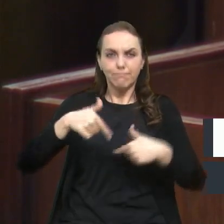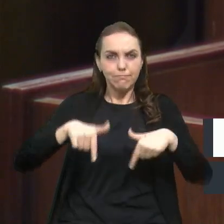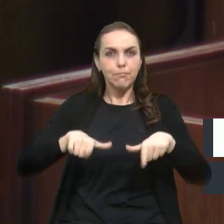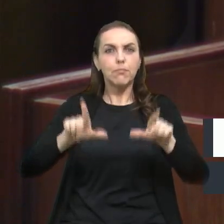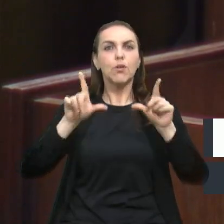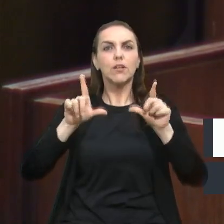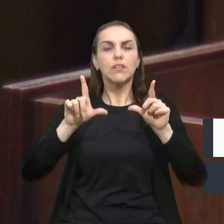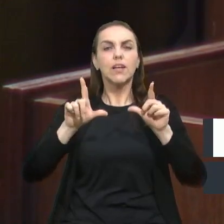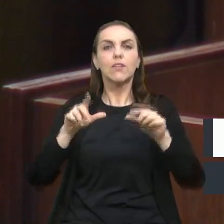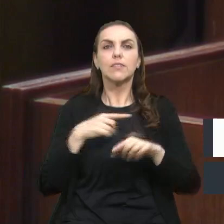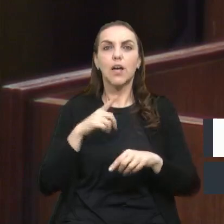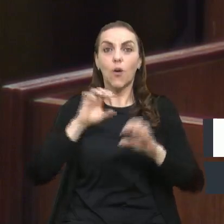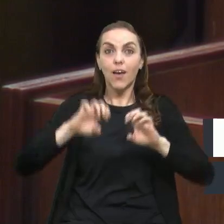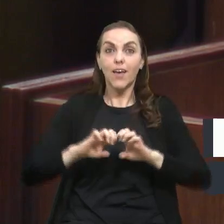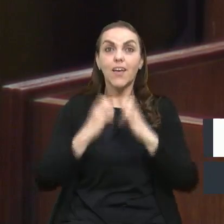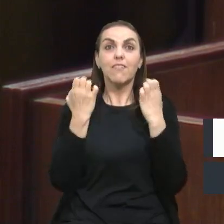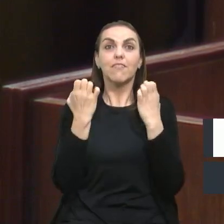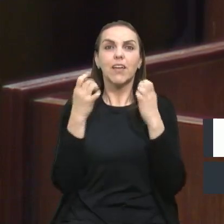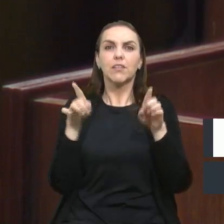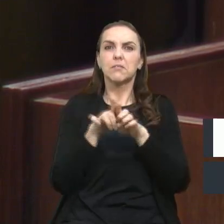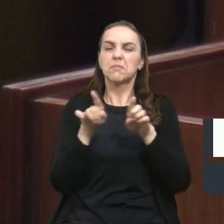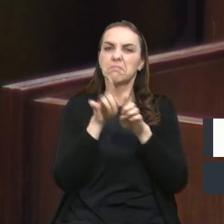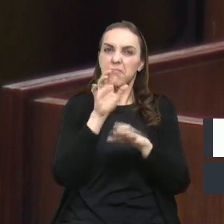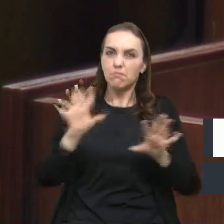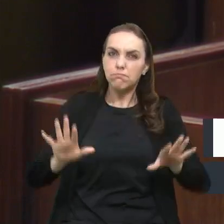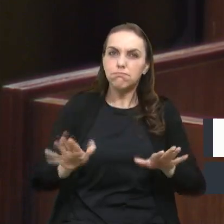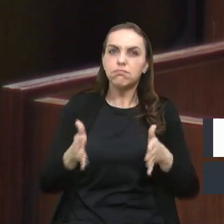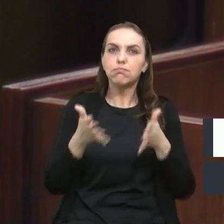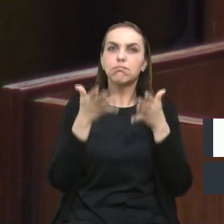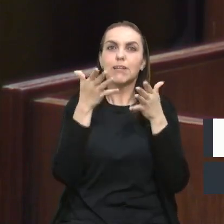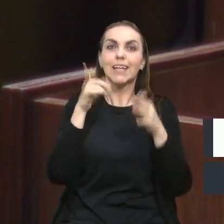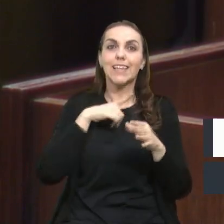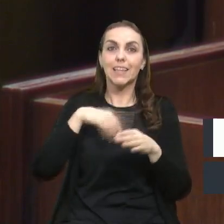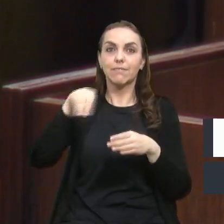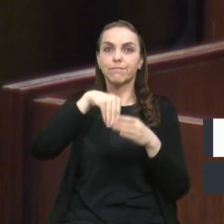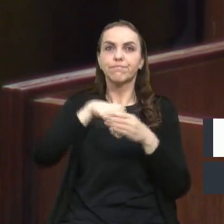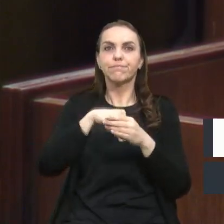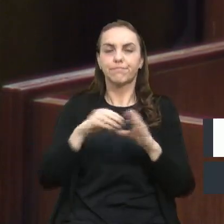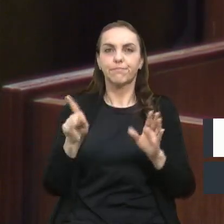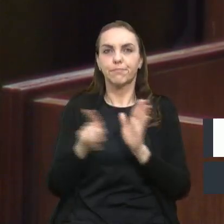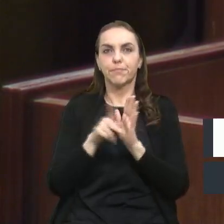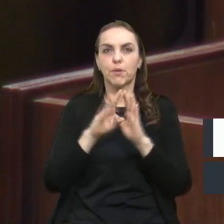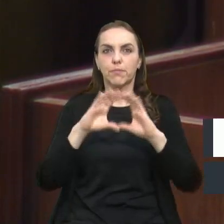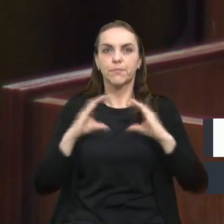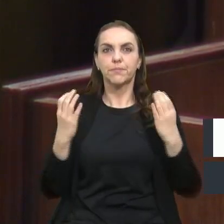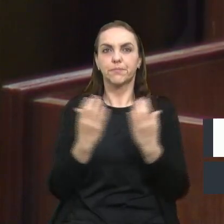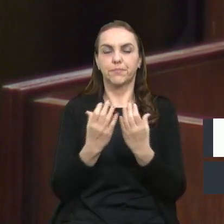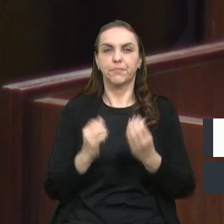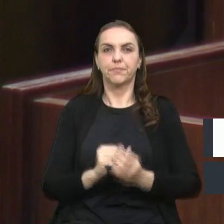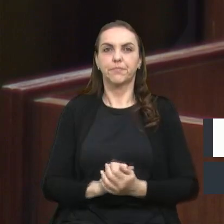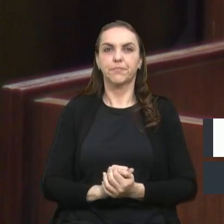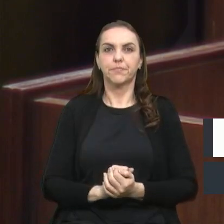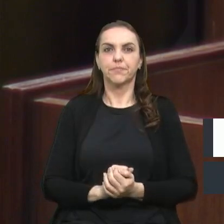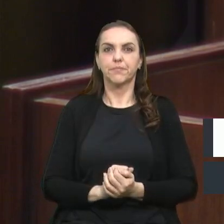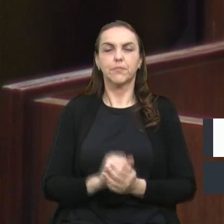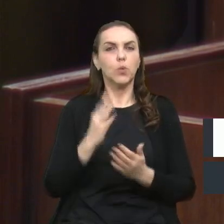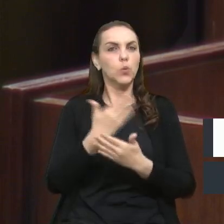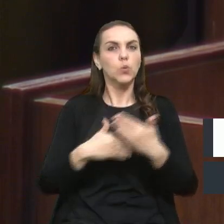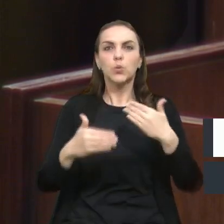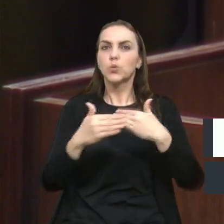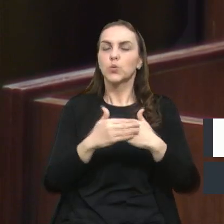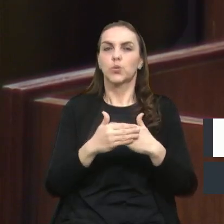além de ser um evento de fomento do que temos em nossa comunidade. Isso tudo